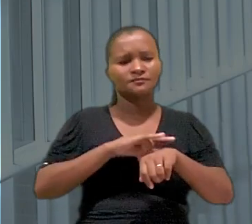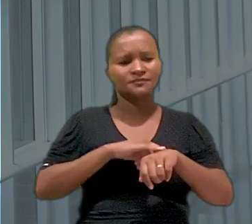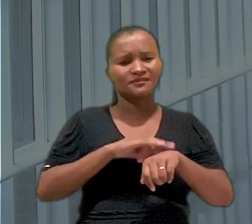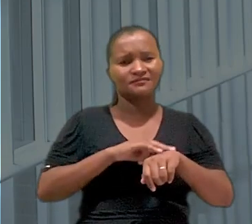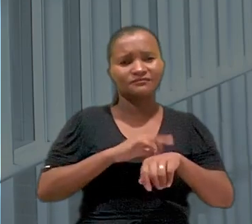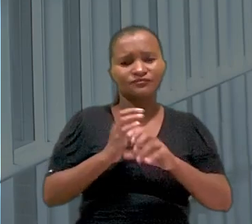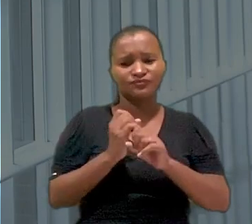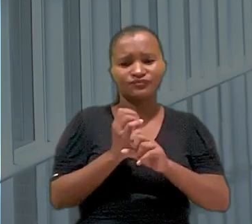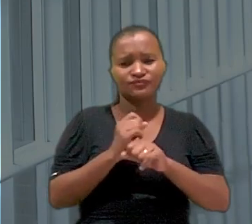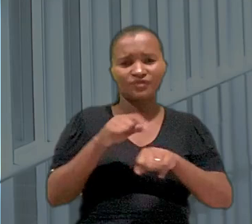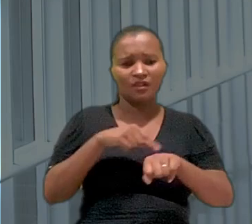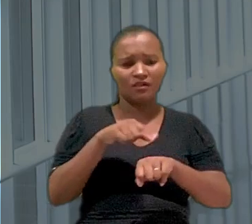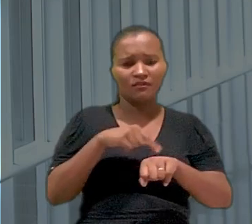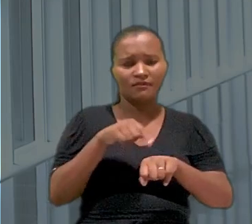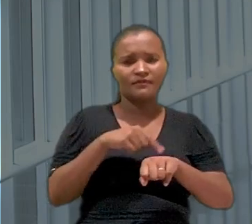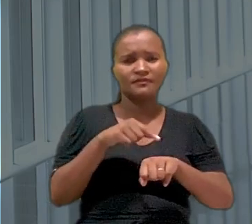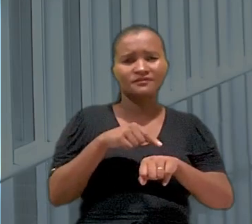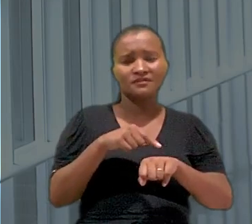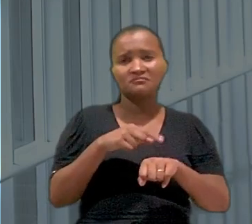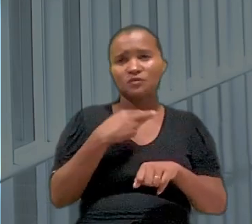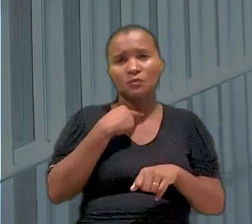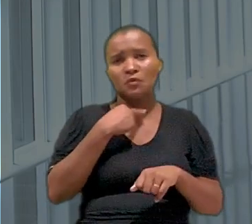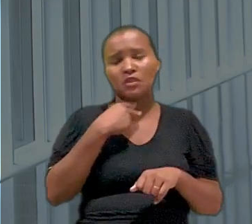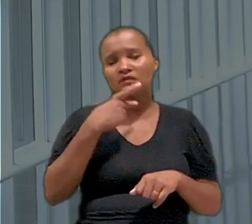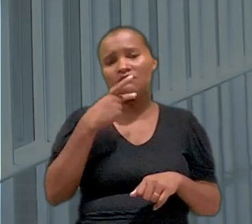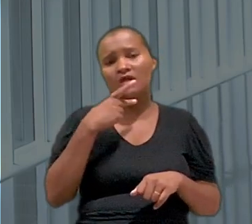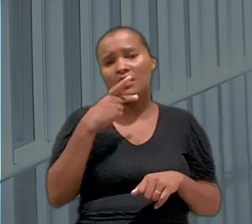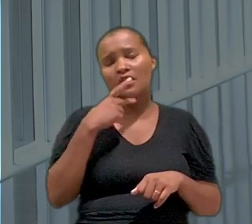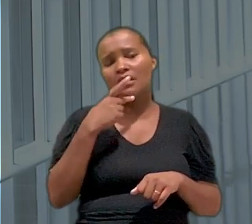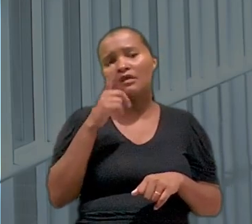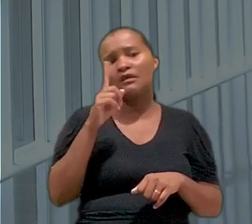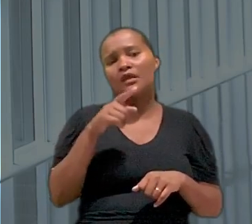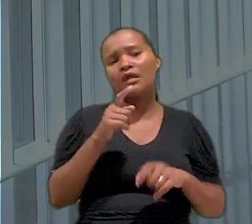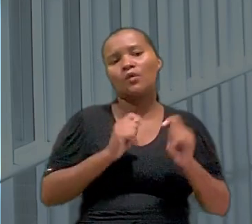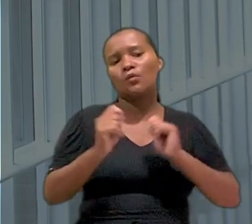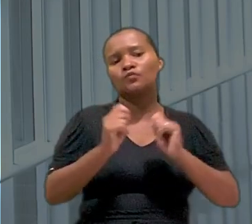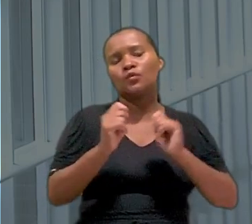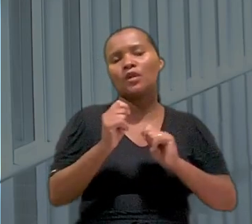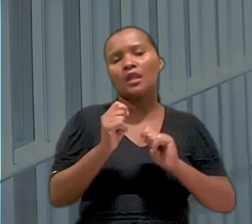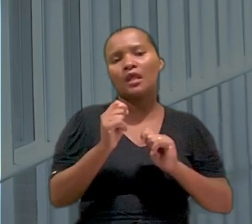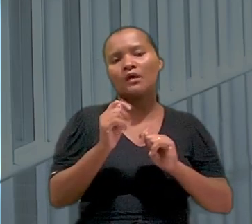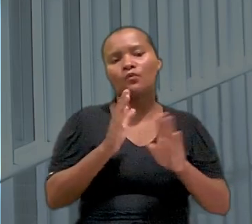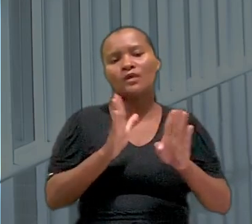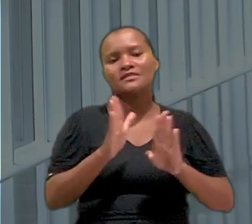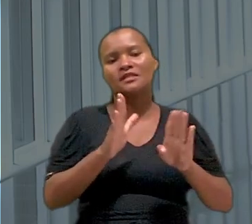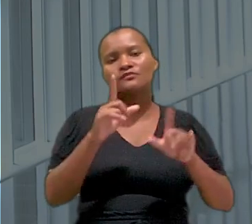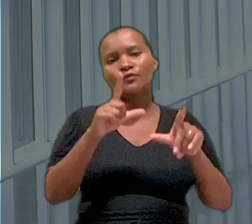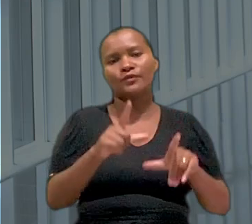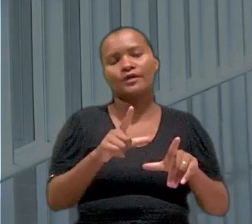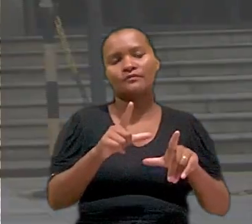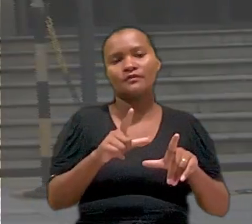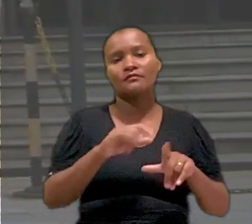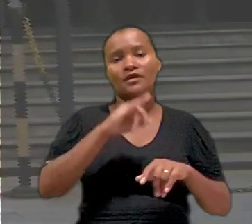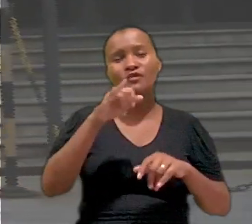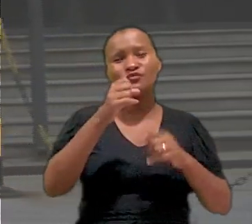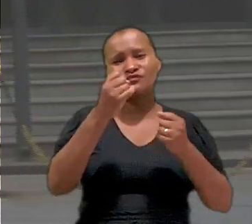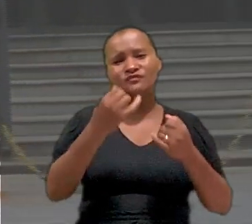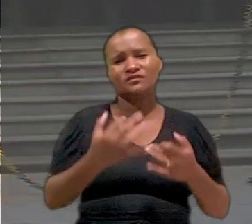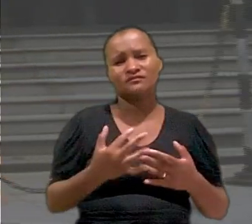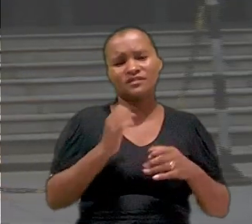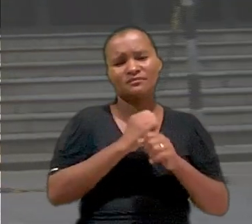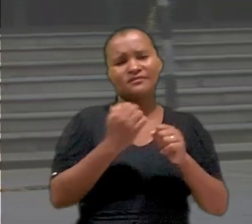ilimitado e sustentou que não se poderia presumir que a intenção fosse controlar o acesso ao local. A